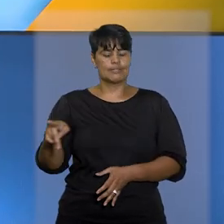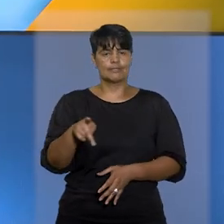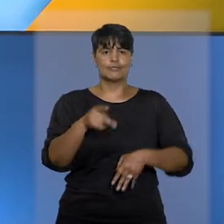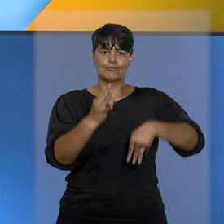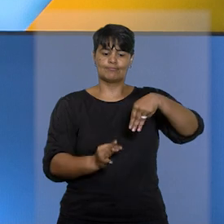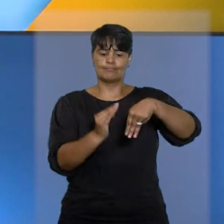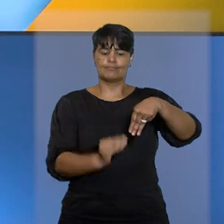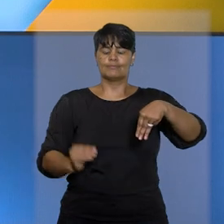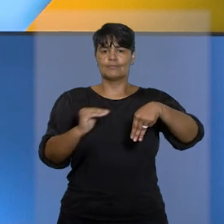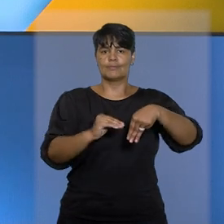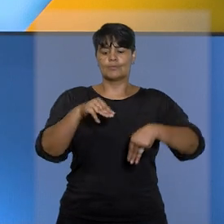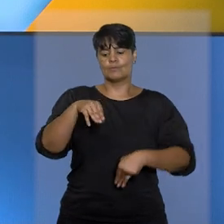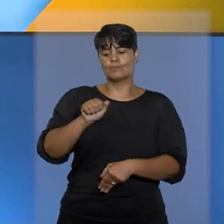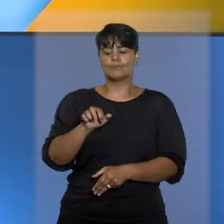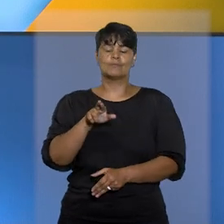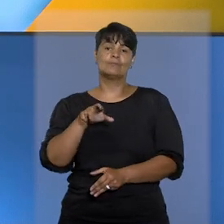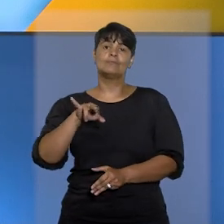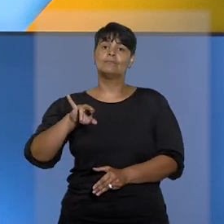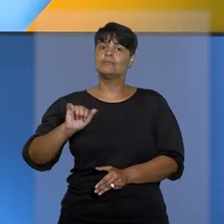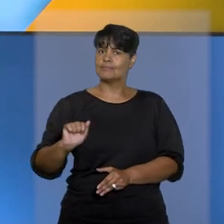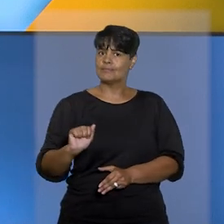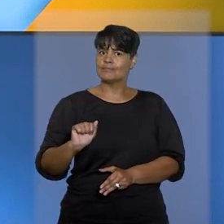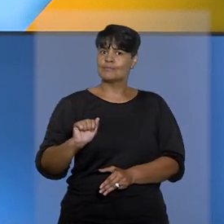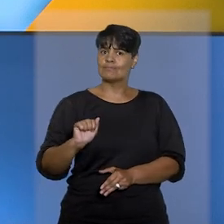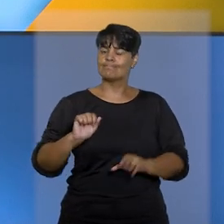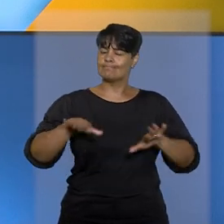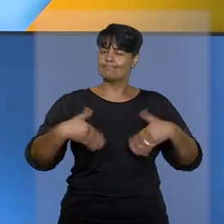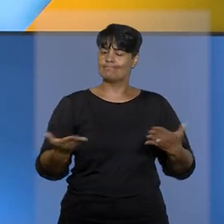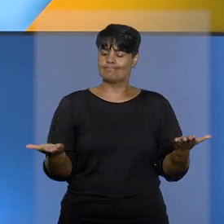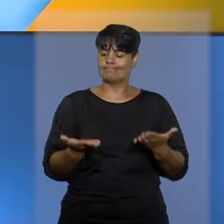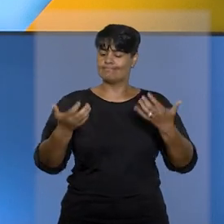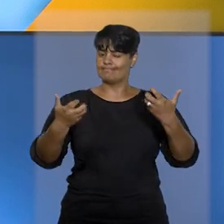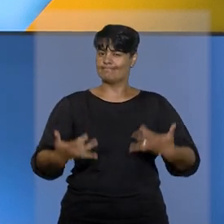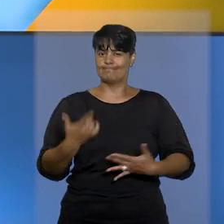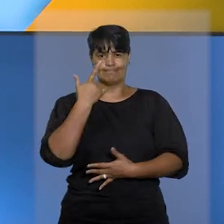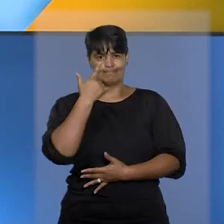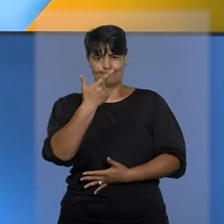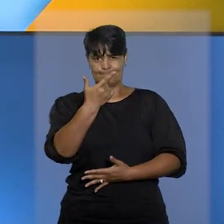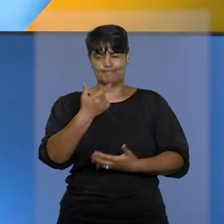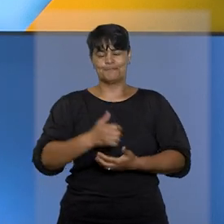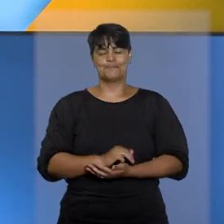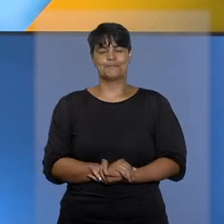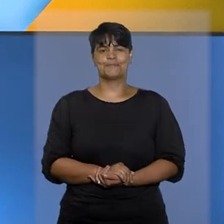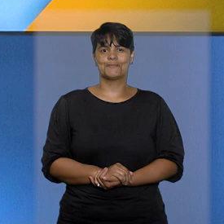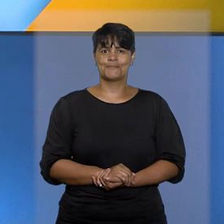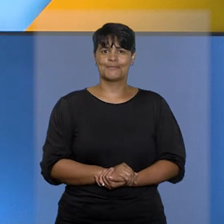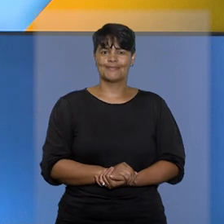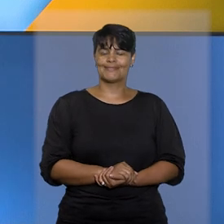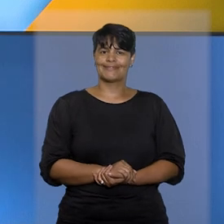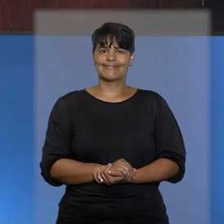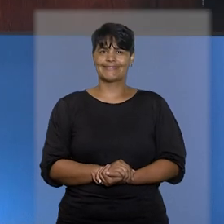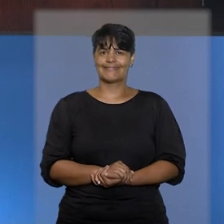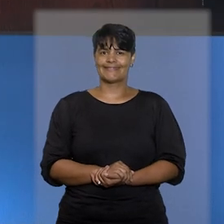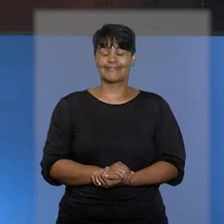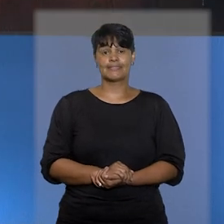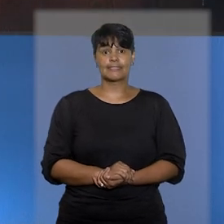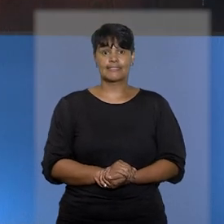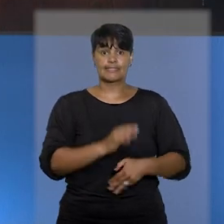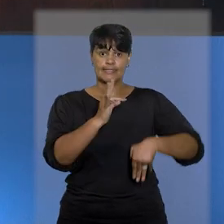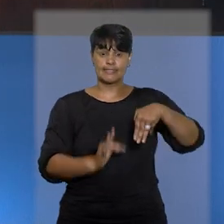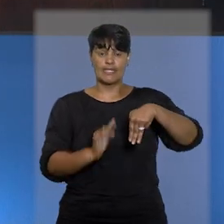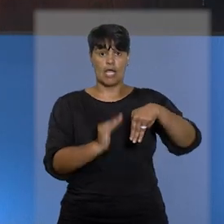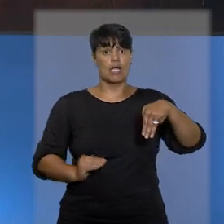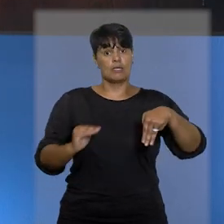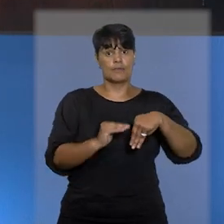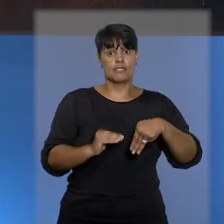STJ, ministra Maria Tereza de Assis Moura. Mais informações com a repórter Jéssica Castro. A ministra